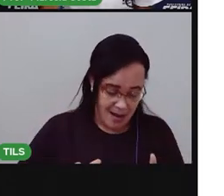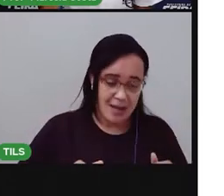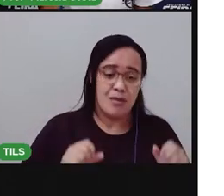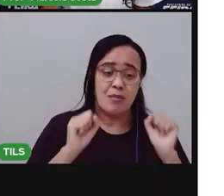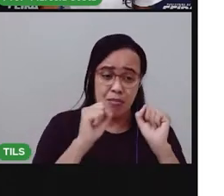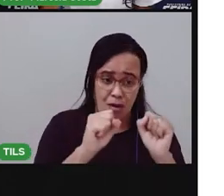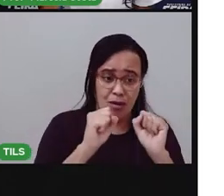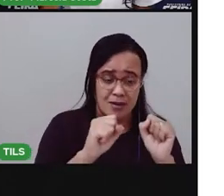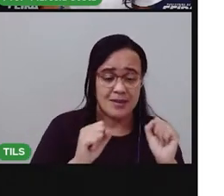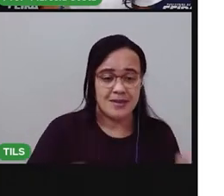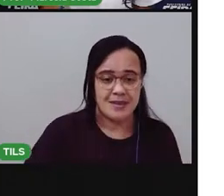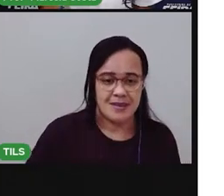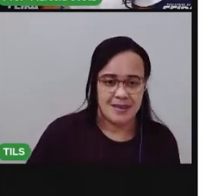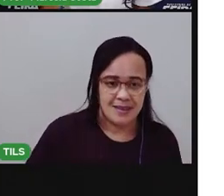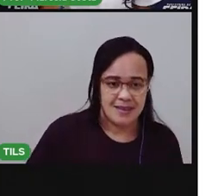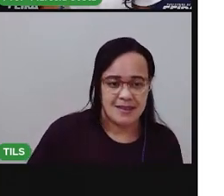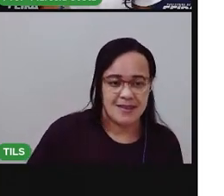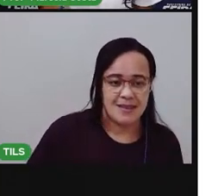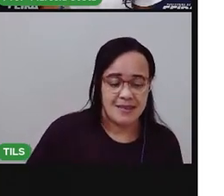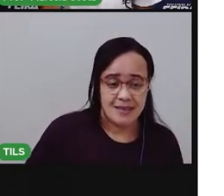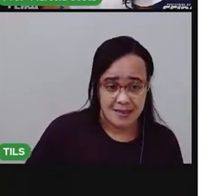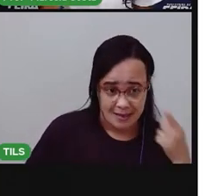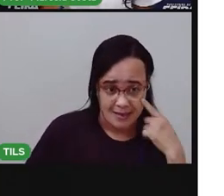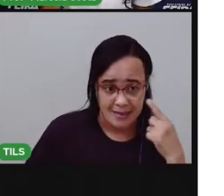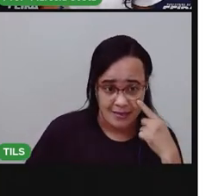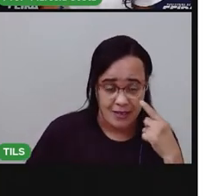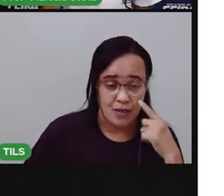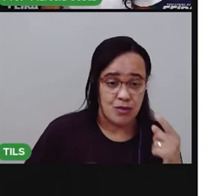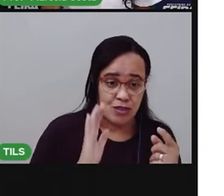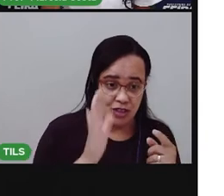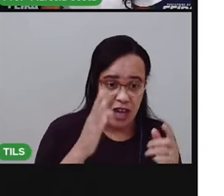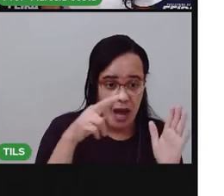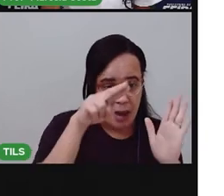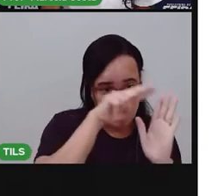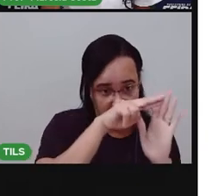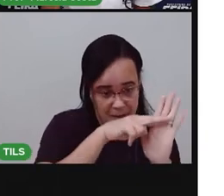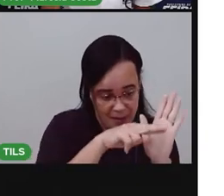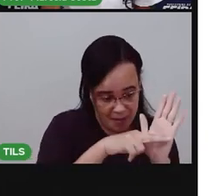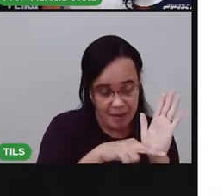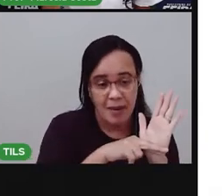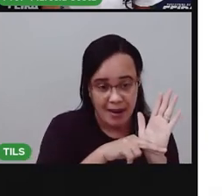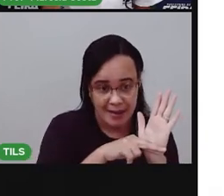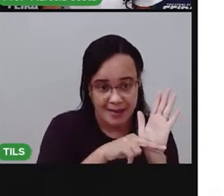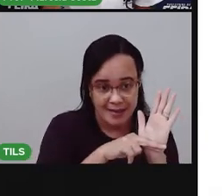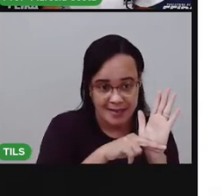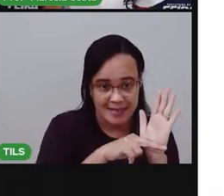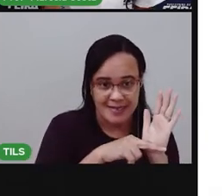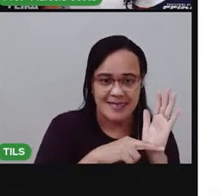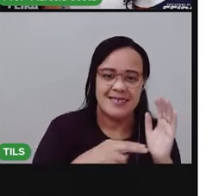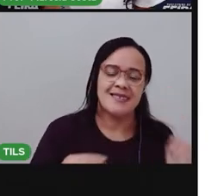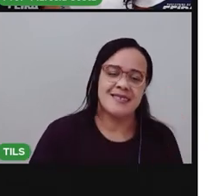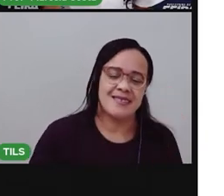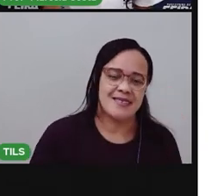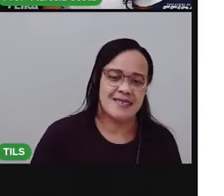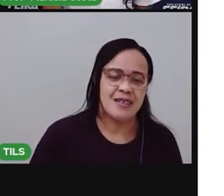já viu o modo de preparo aqui desse desse